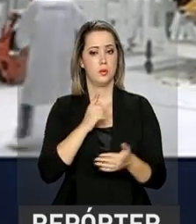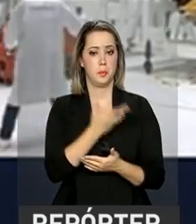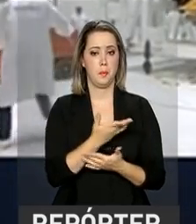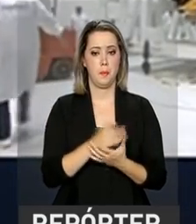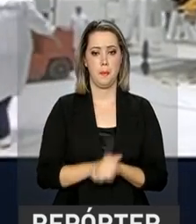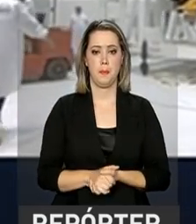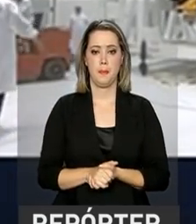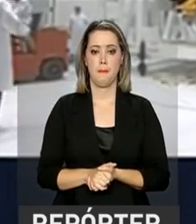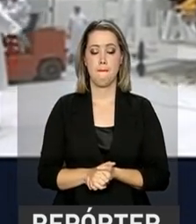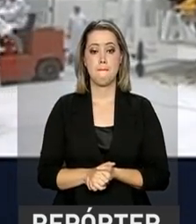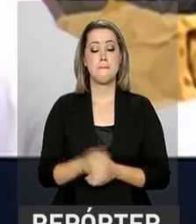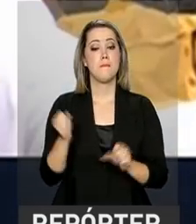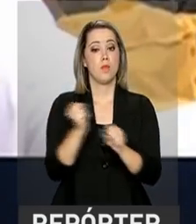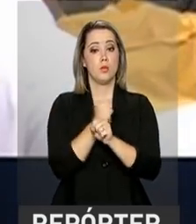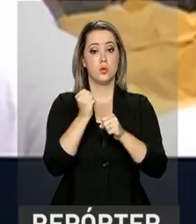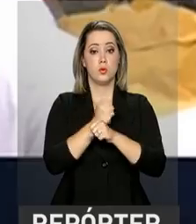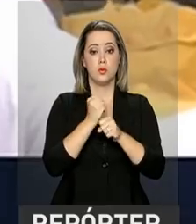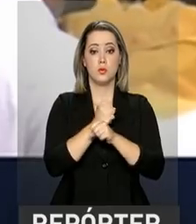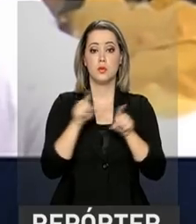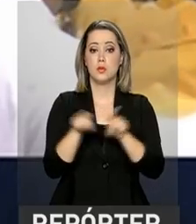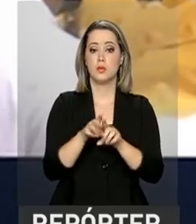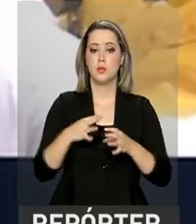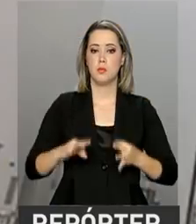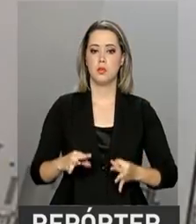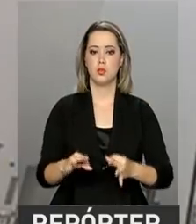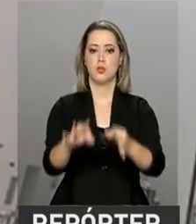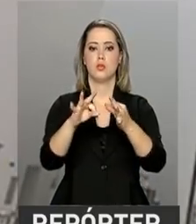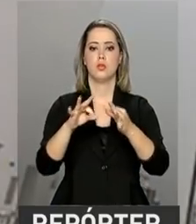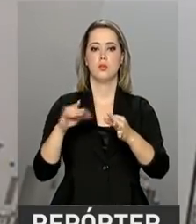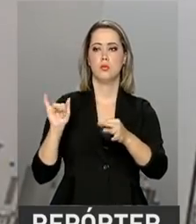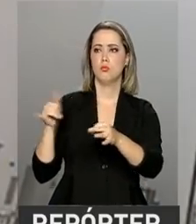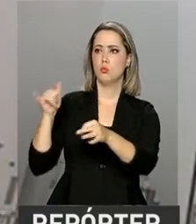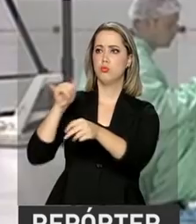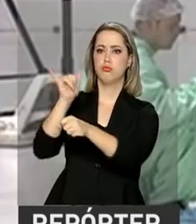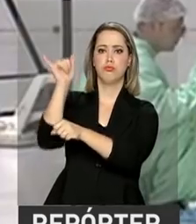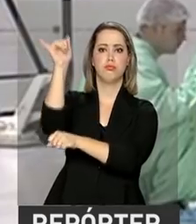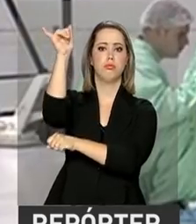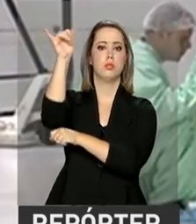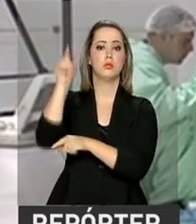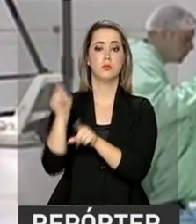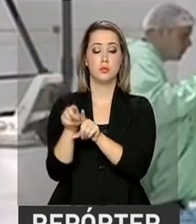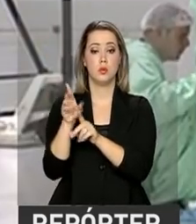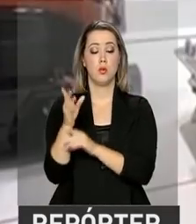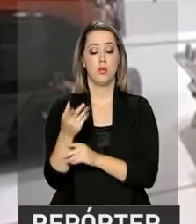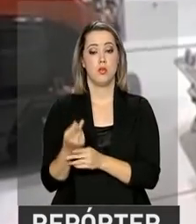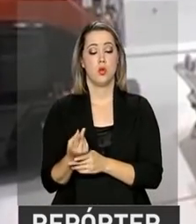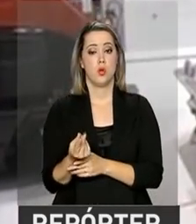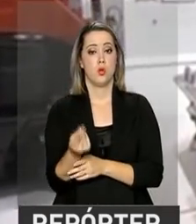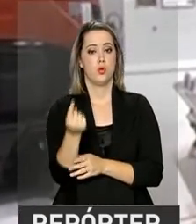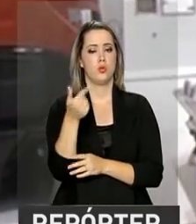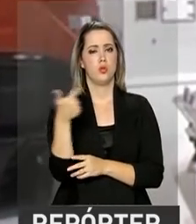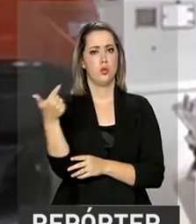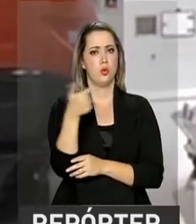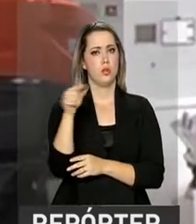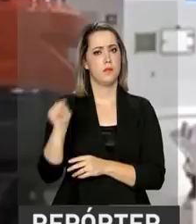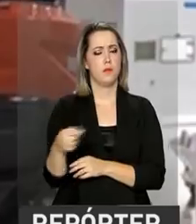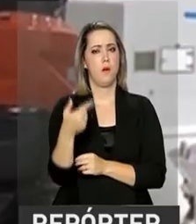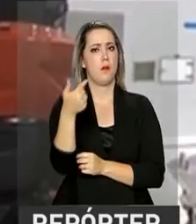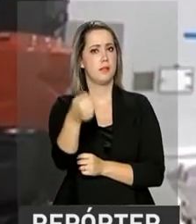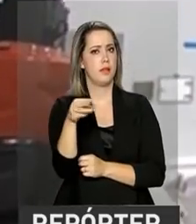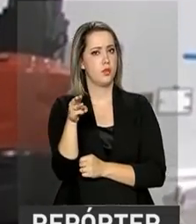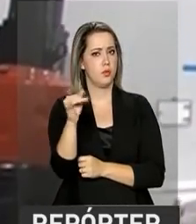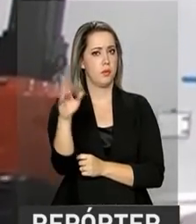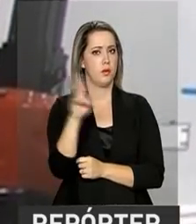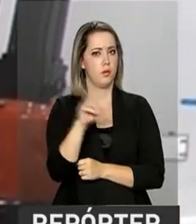avanços em infraestrutura são também em tecnologia espacial. Com investimentos de 2,7 bilhões de reais, o Brasil